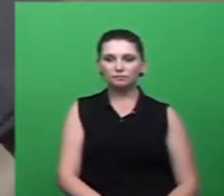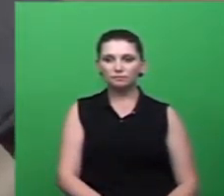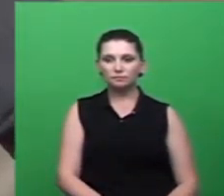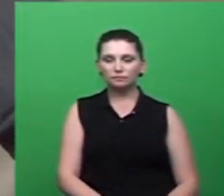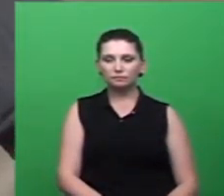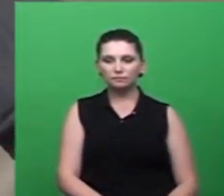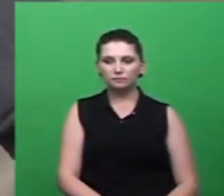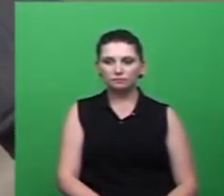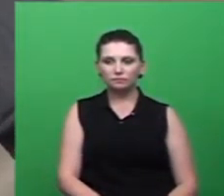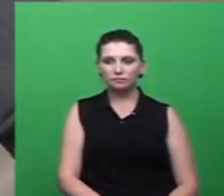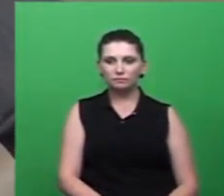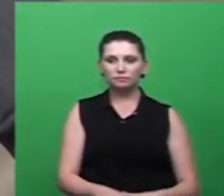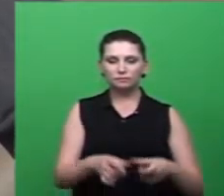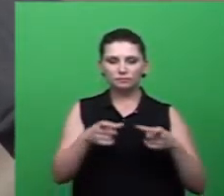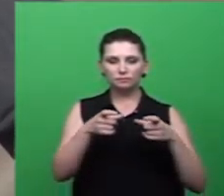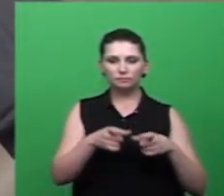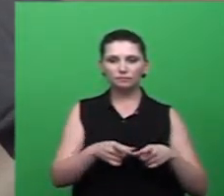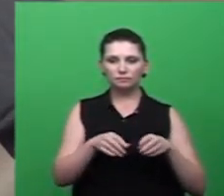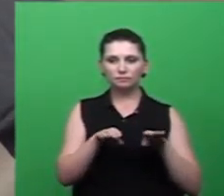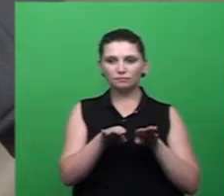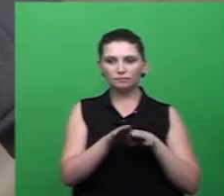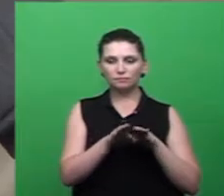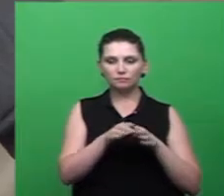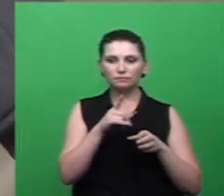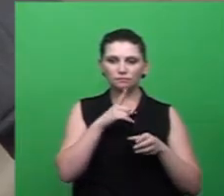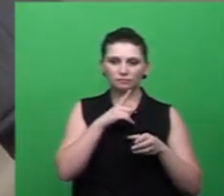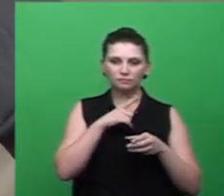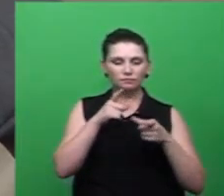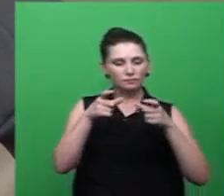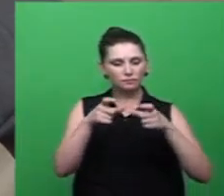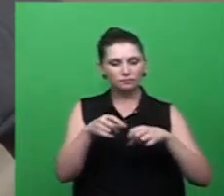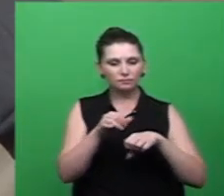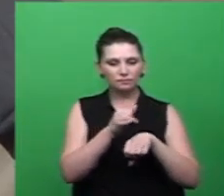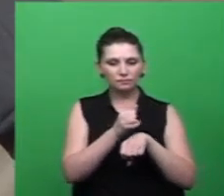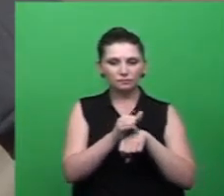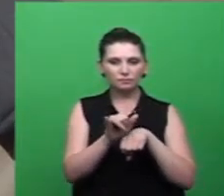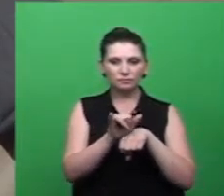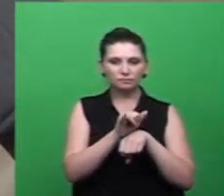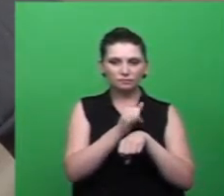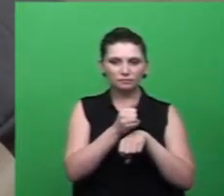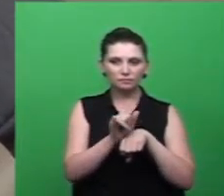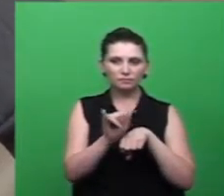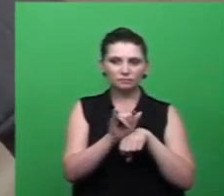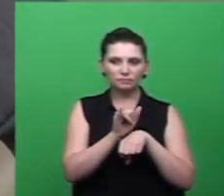locais monitorados nós chamamos de pontos estratégicos, que eles envolvem diversas coisas,